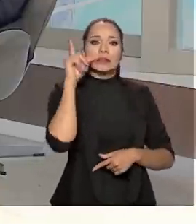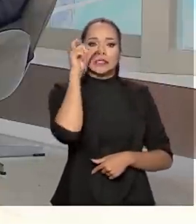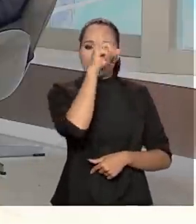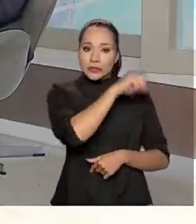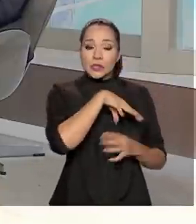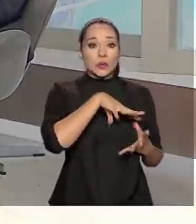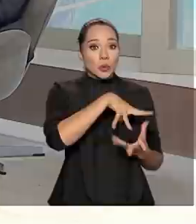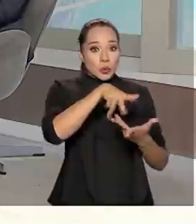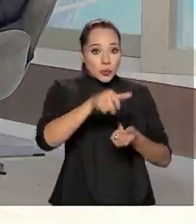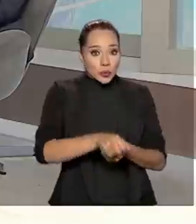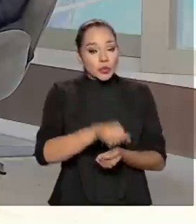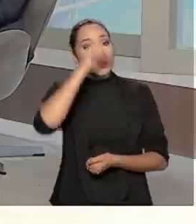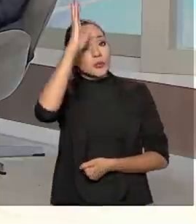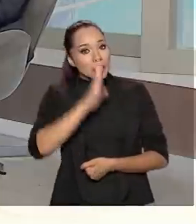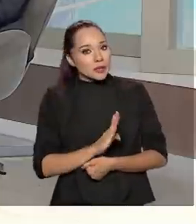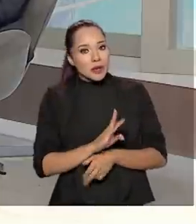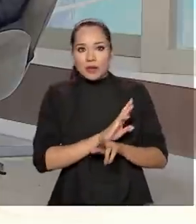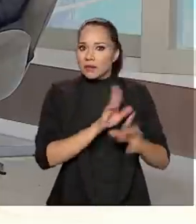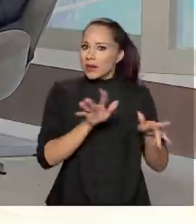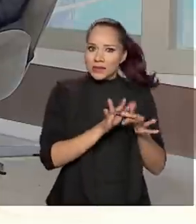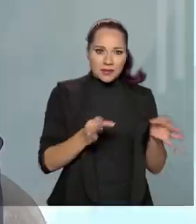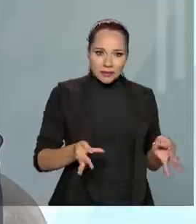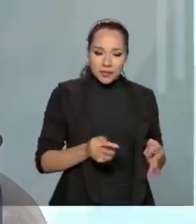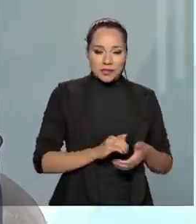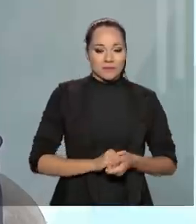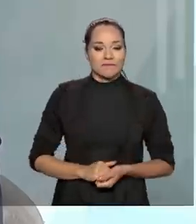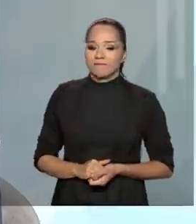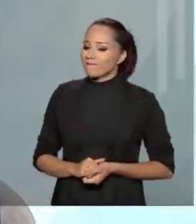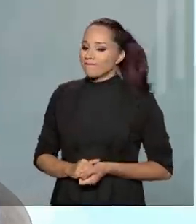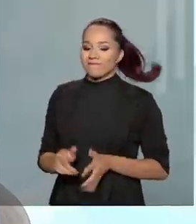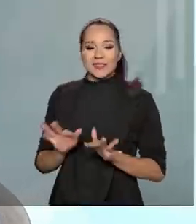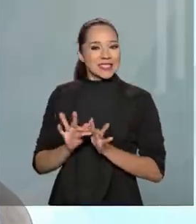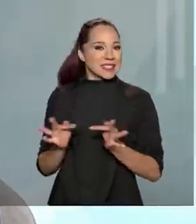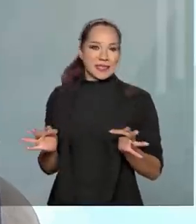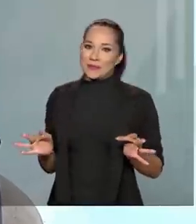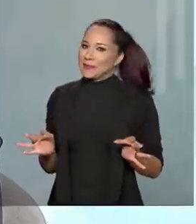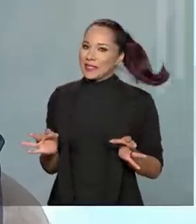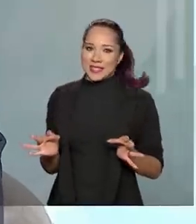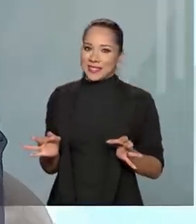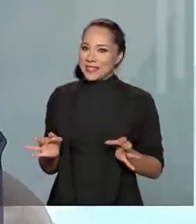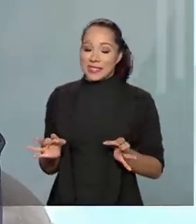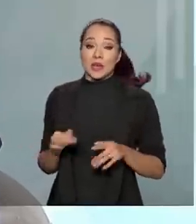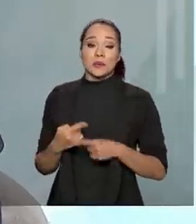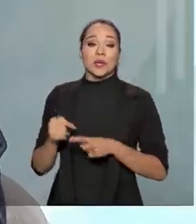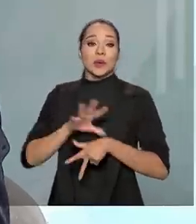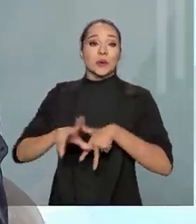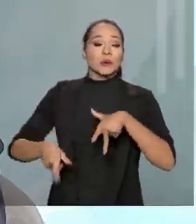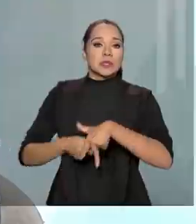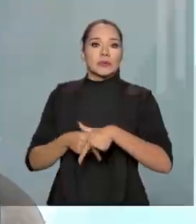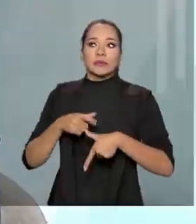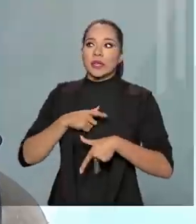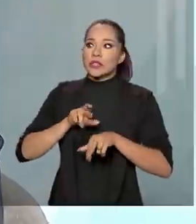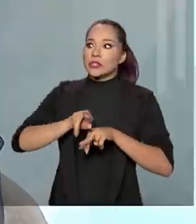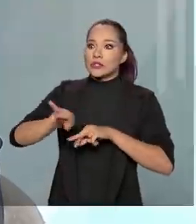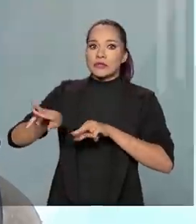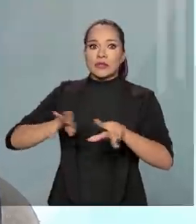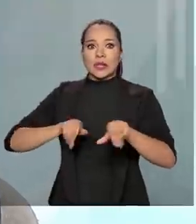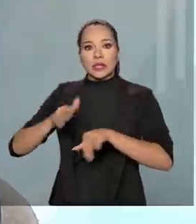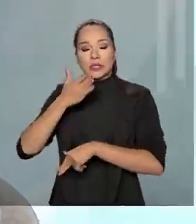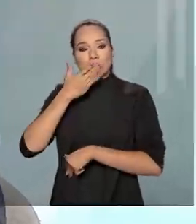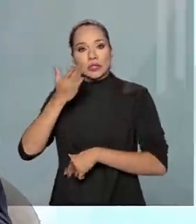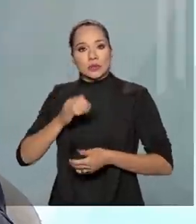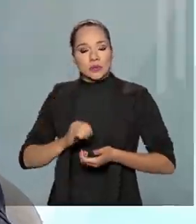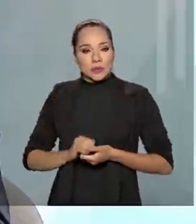no mundo e no Brasil. Não é uma coisa simples? Não, não é nada simples. Porque a corrupção ocorre de diversas